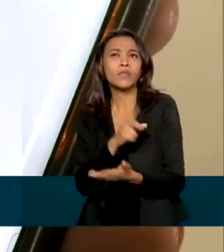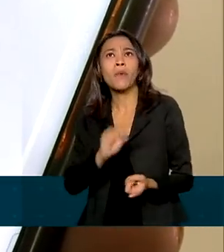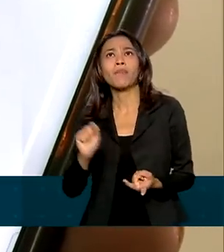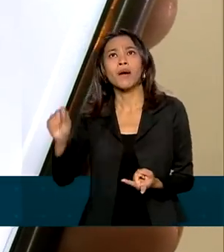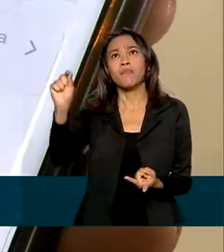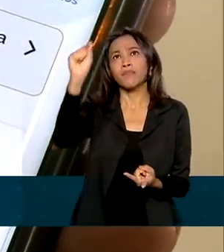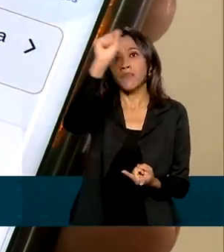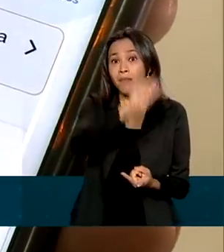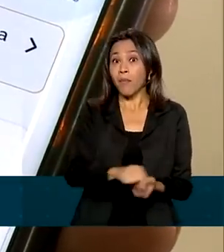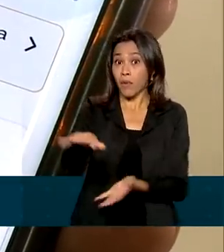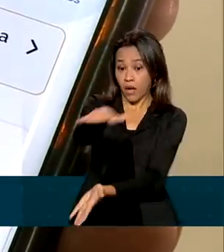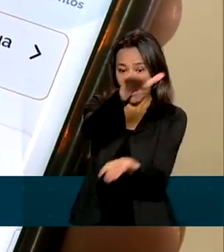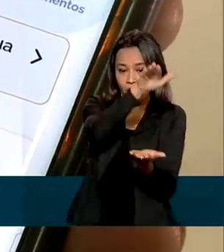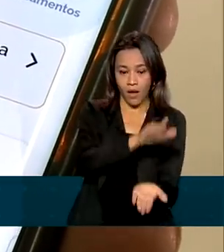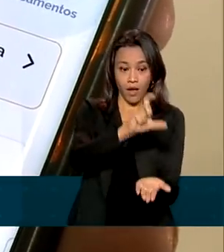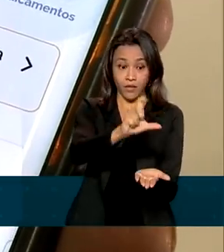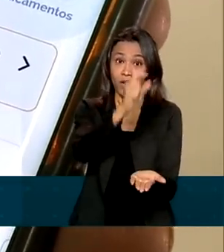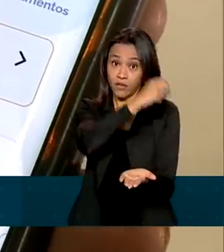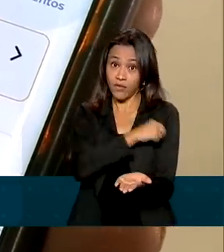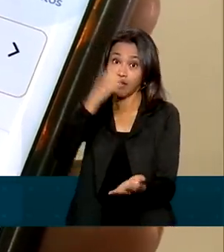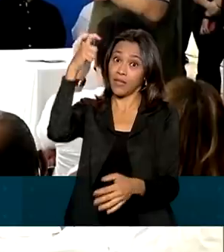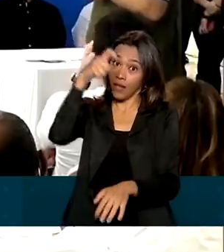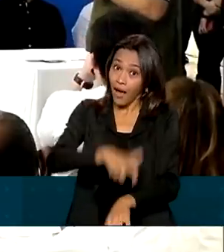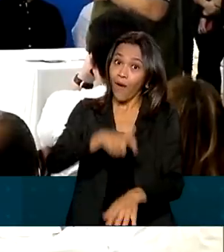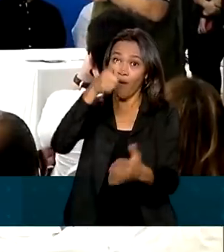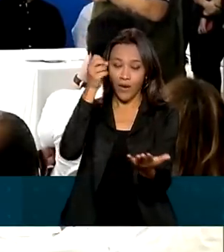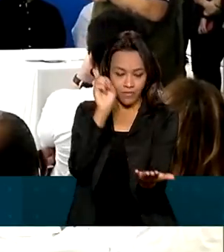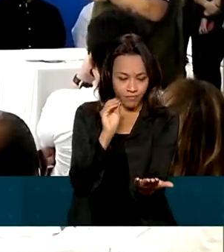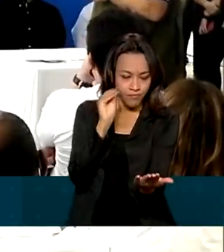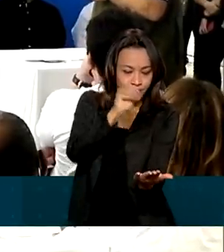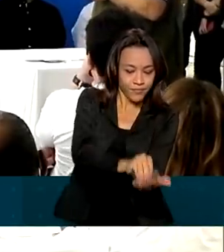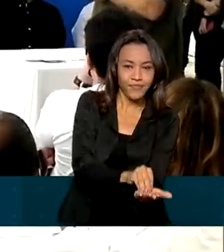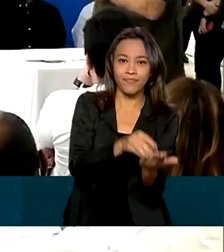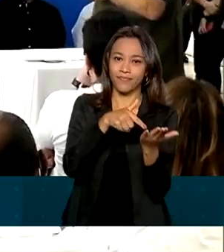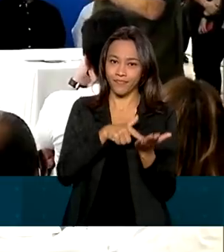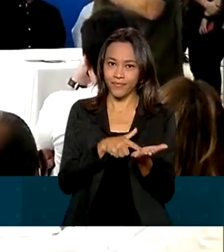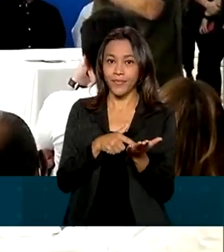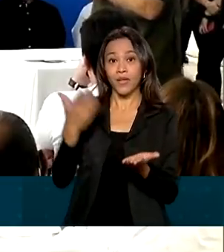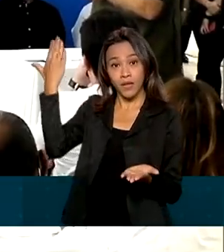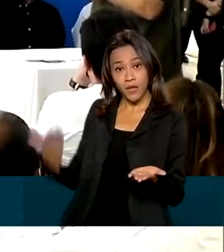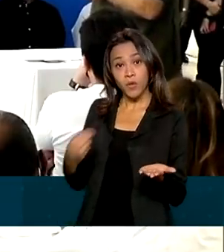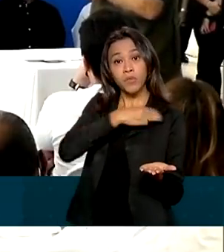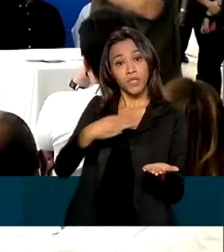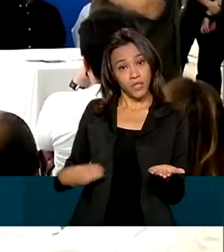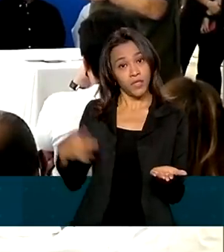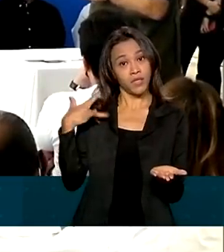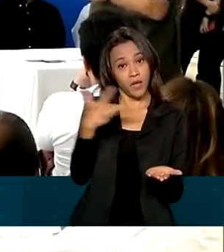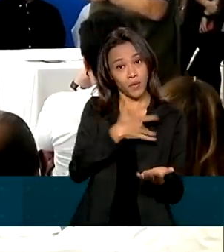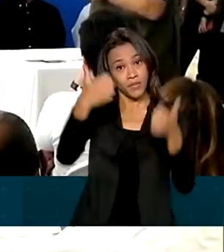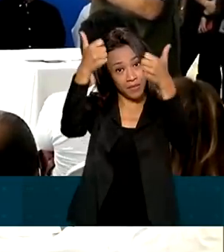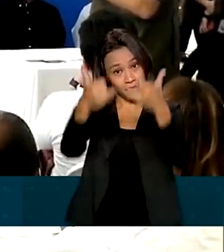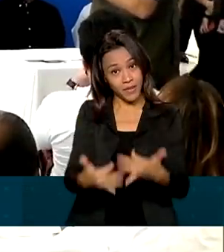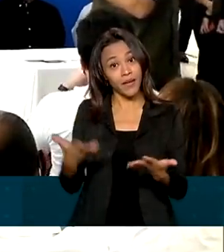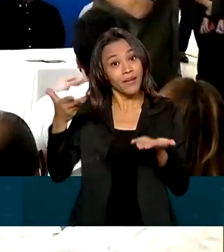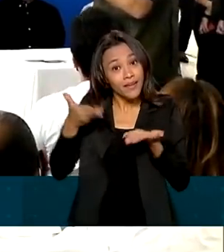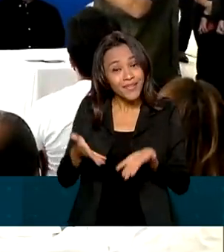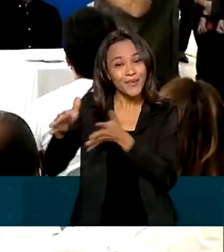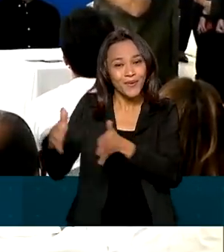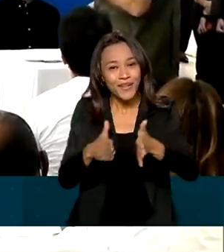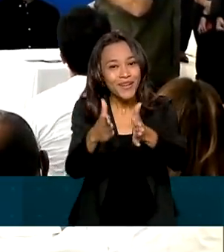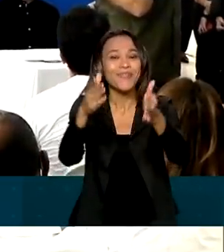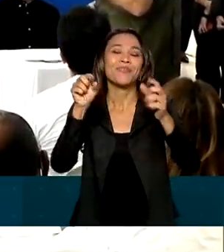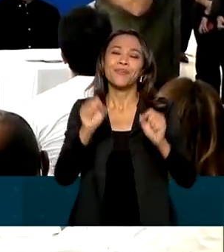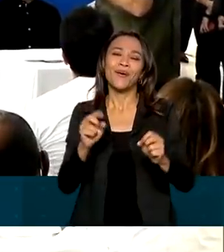doses serão registradas em tempo real. Segundo o ministro da Saúde, esse é mais um caminho para